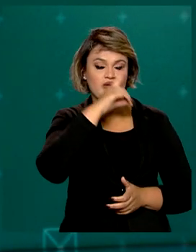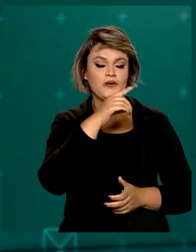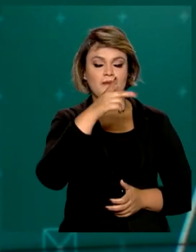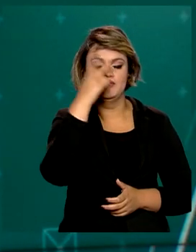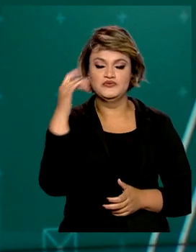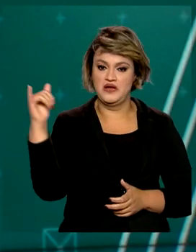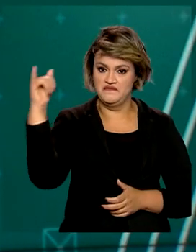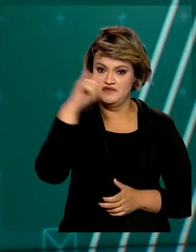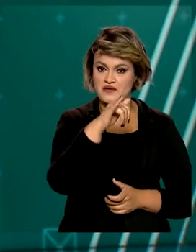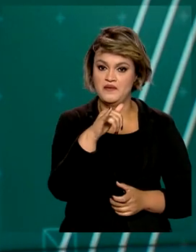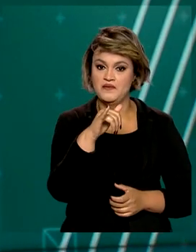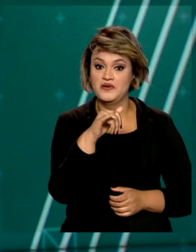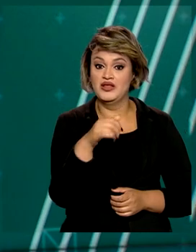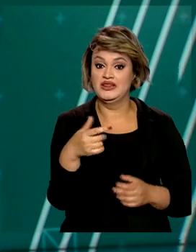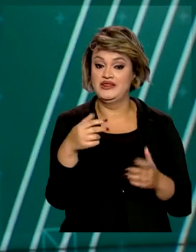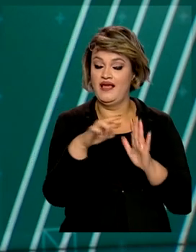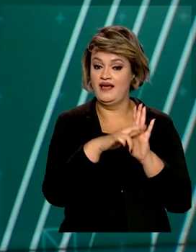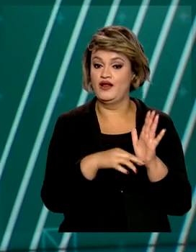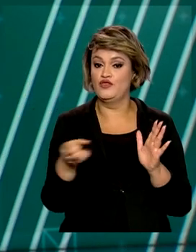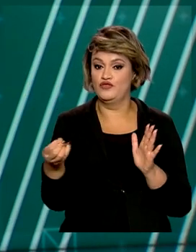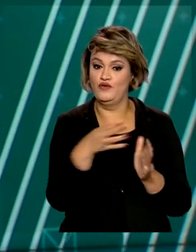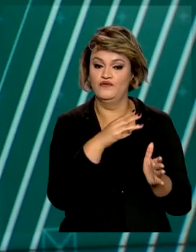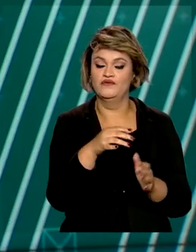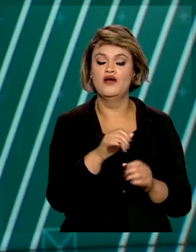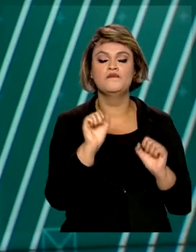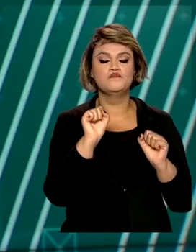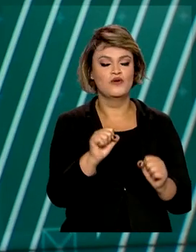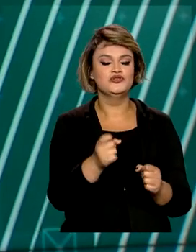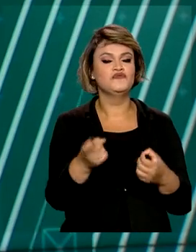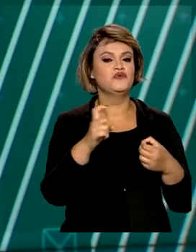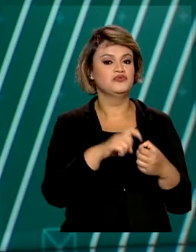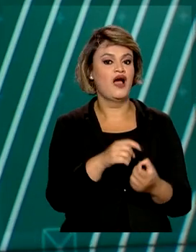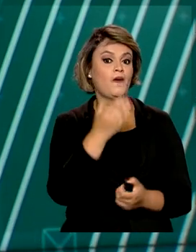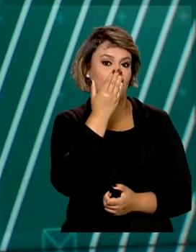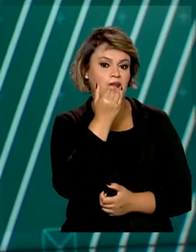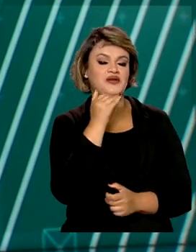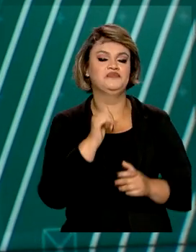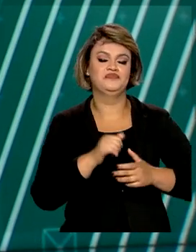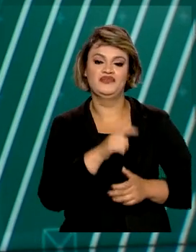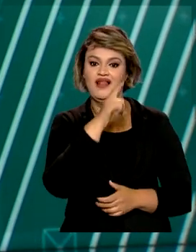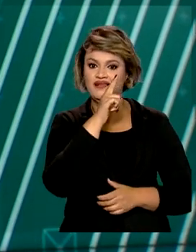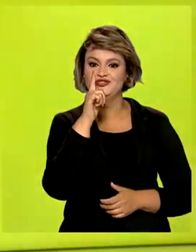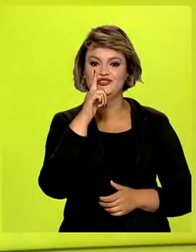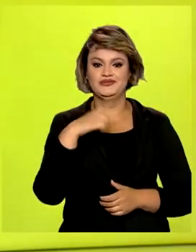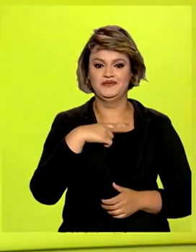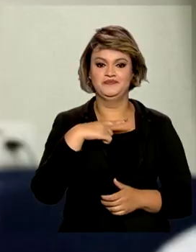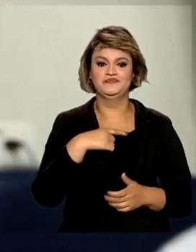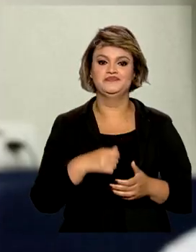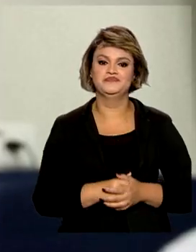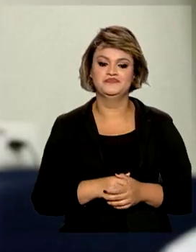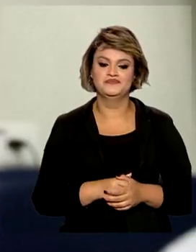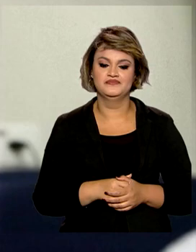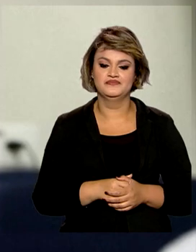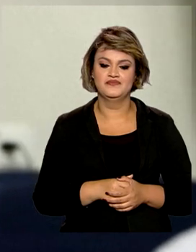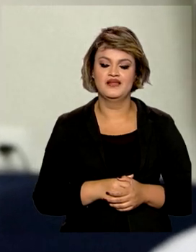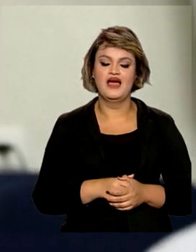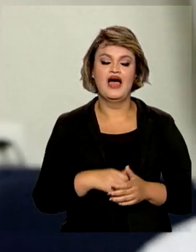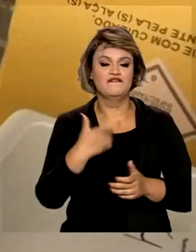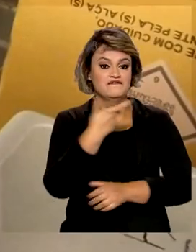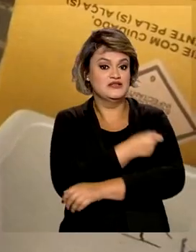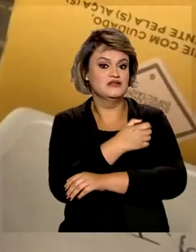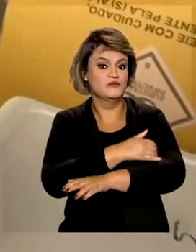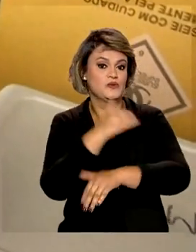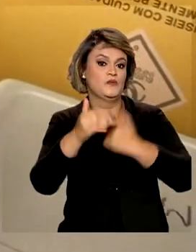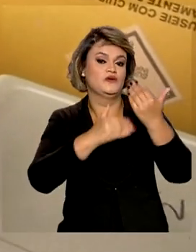viajar de avião vai encontrar novas regras. O serviço de bordo que estava suspenso volta a ser oferecido. O avanço da